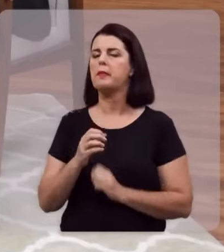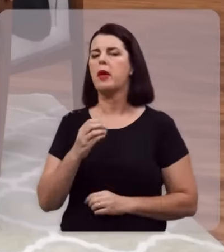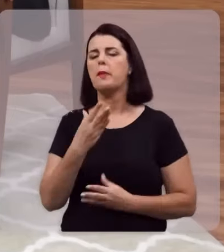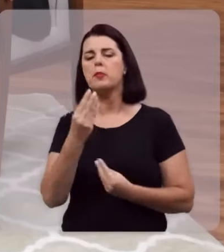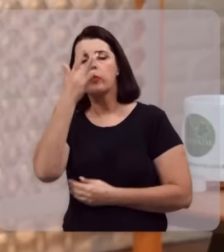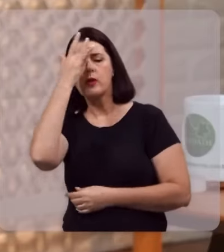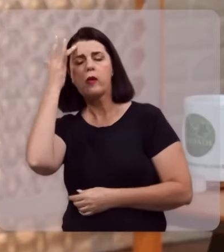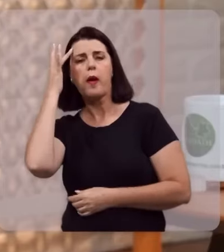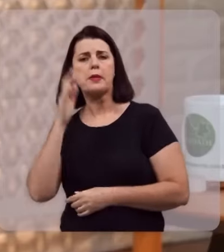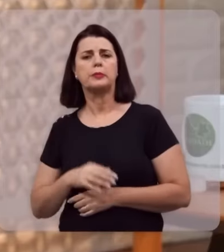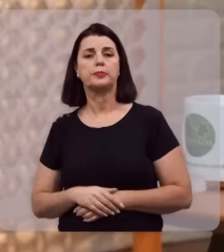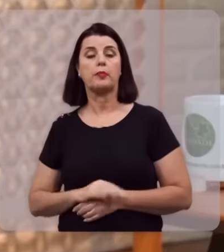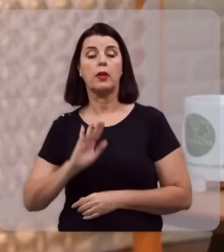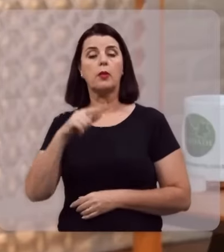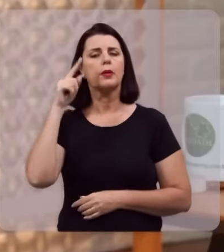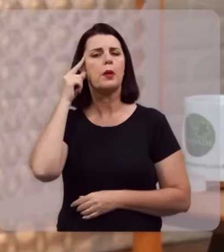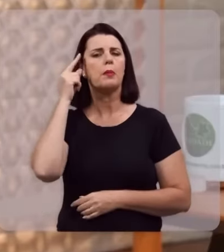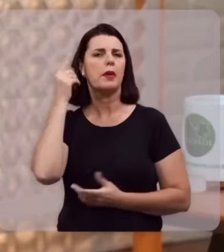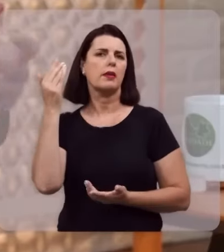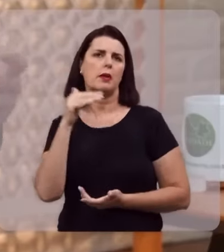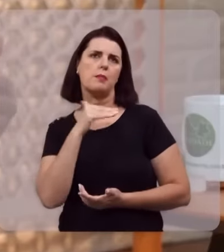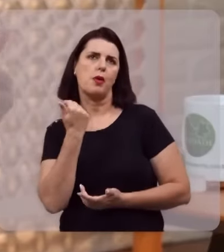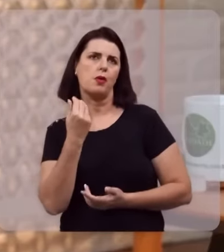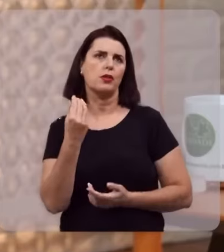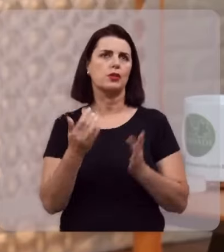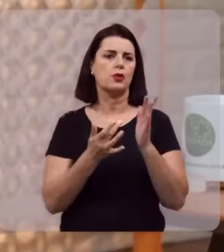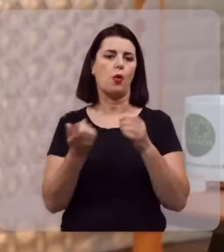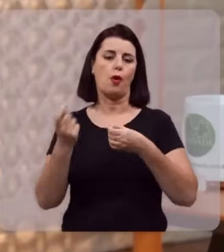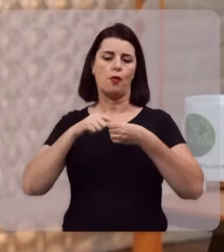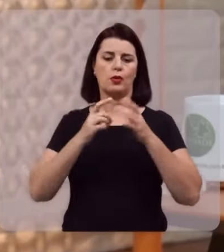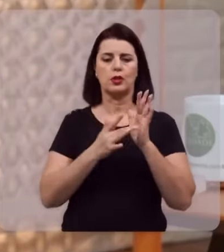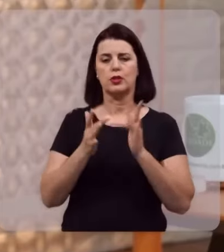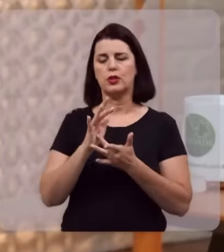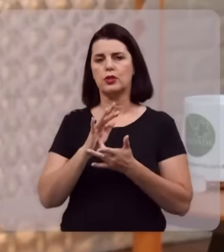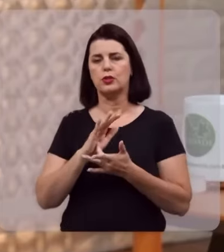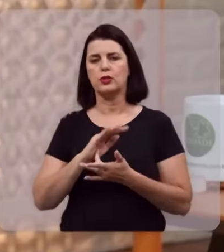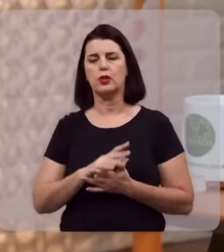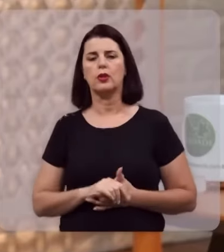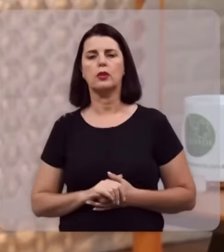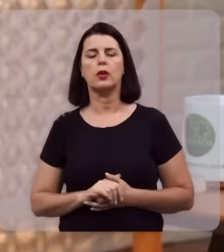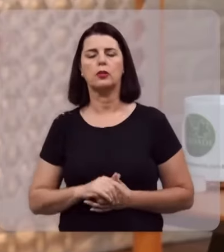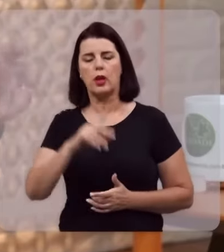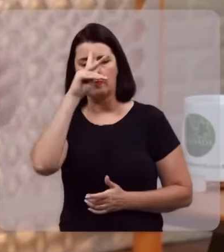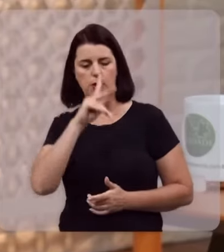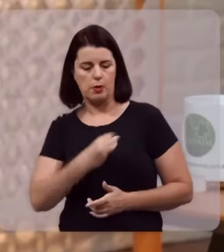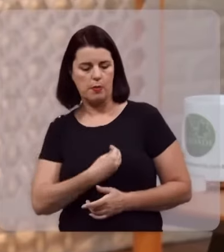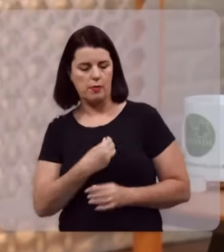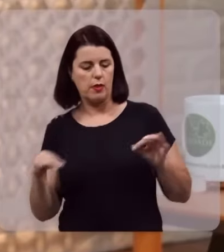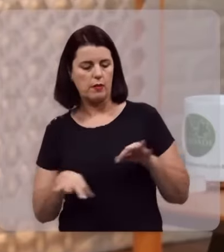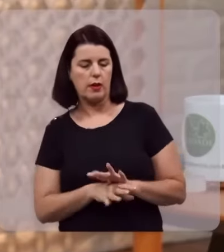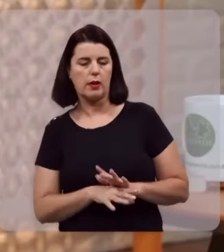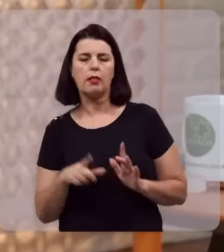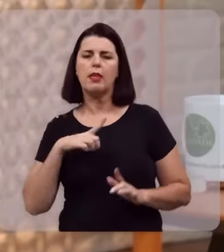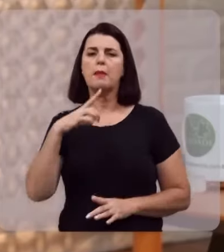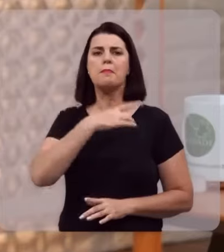E muita gente, pastor Davi, quando pensa, seja na morte ou na vinda de Jesus, no fim da sua própria vida aqui na história como